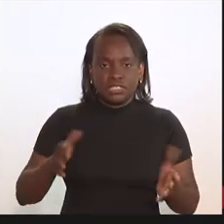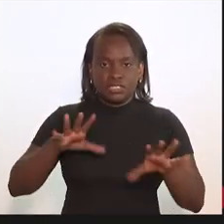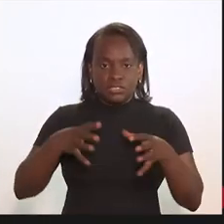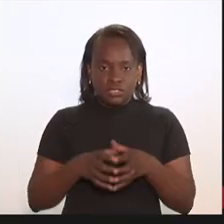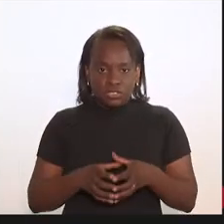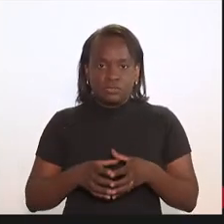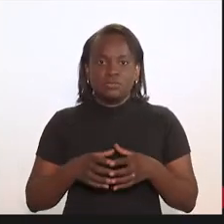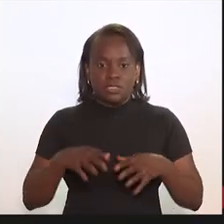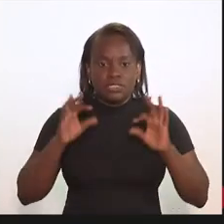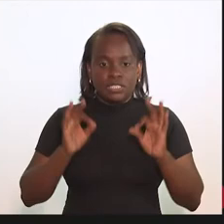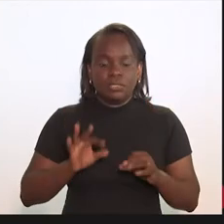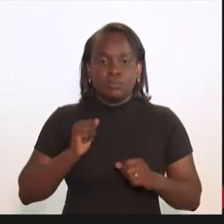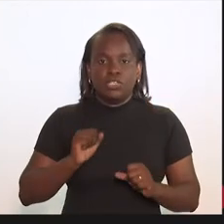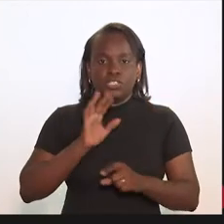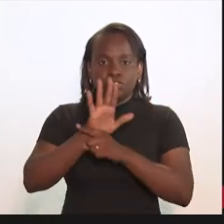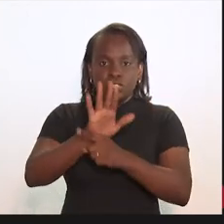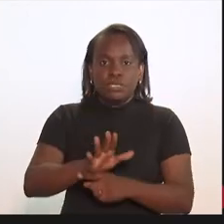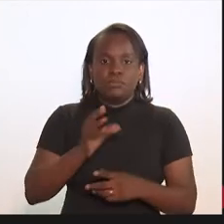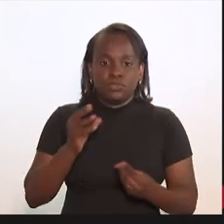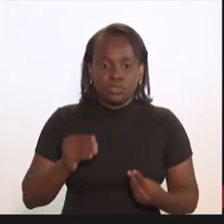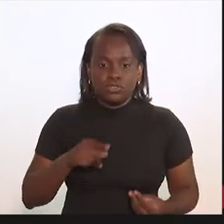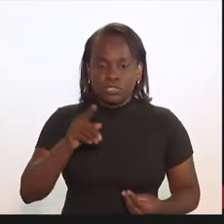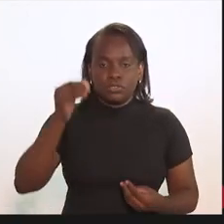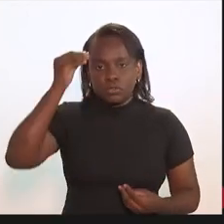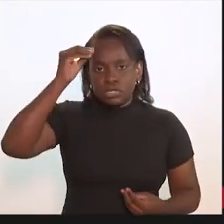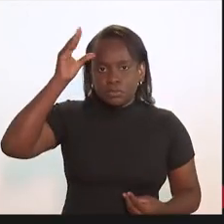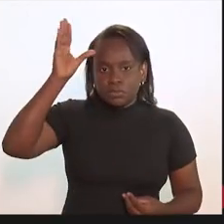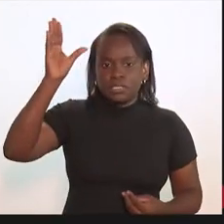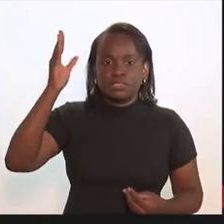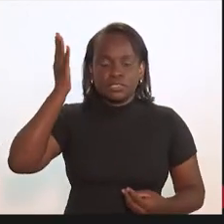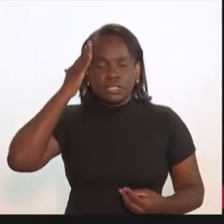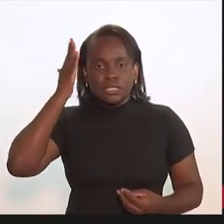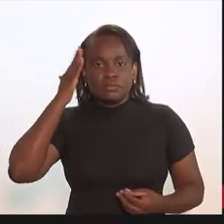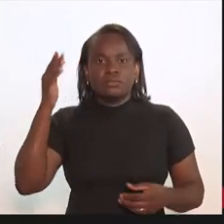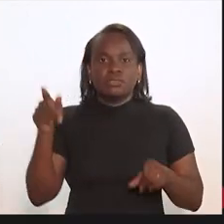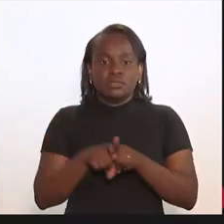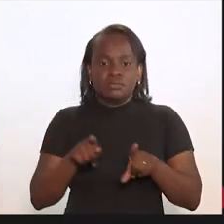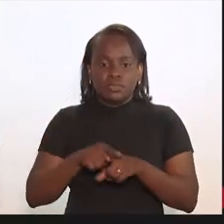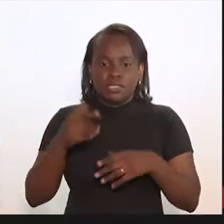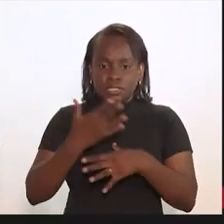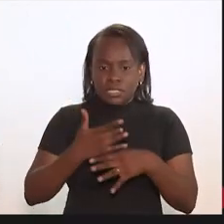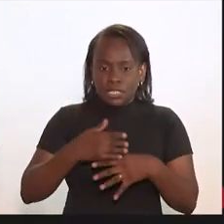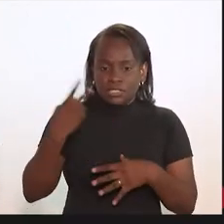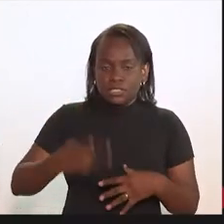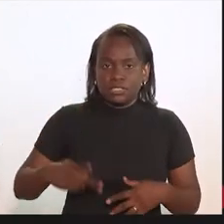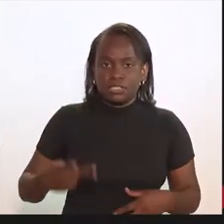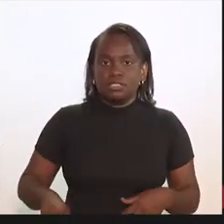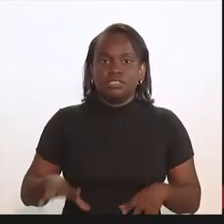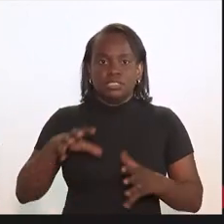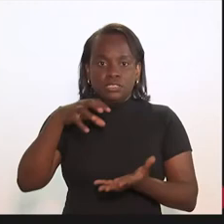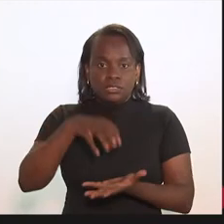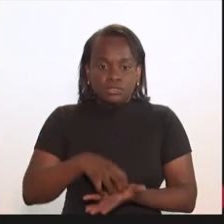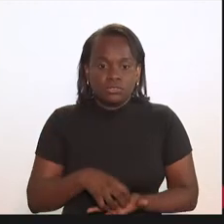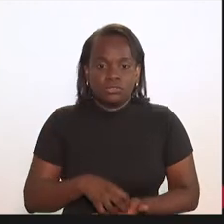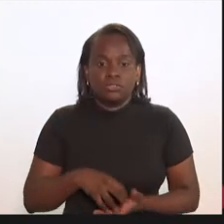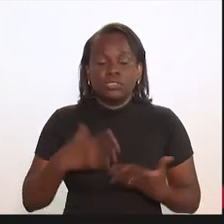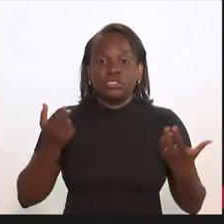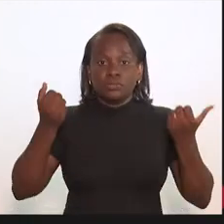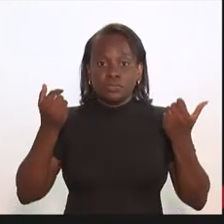nessa comissão, Valdeck, tenho certeza que você pode contribuir muito pelo seu conhecimento também da nossa cidade, do setor,